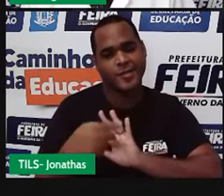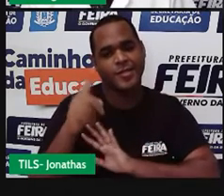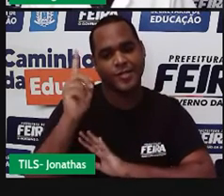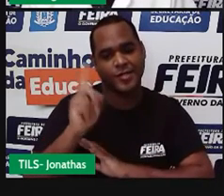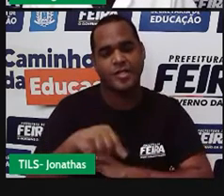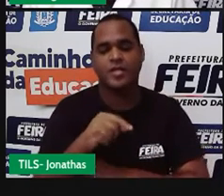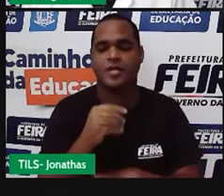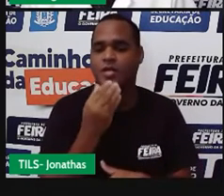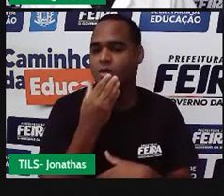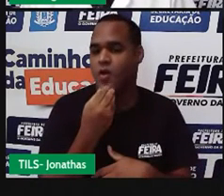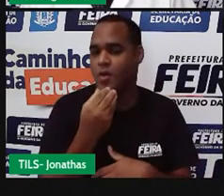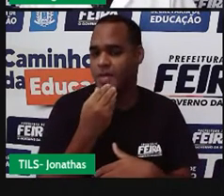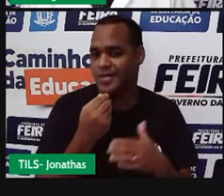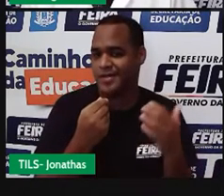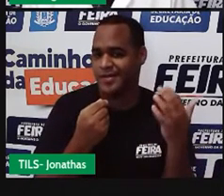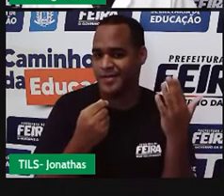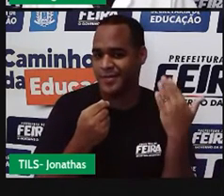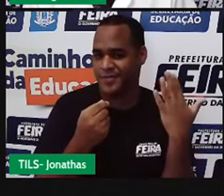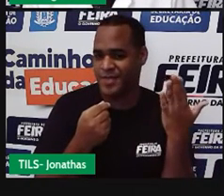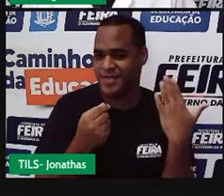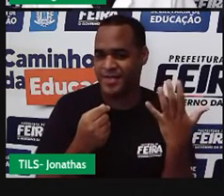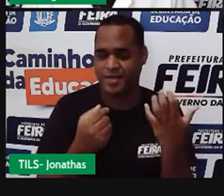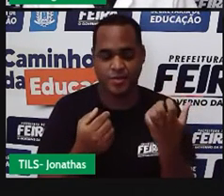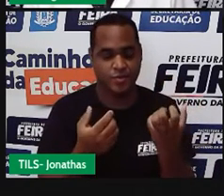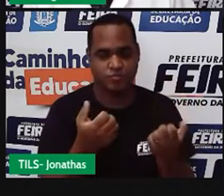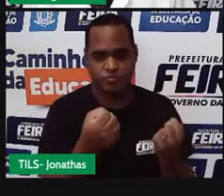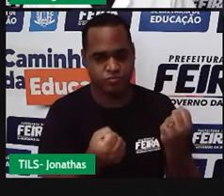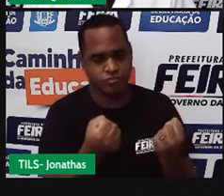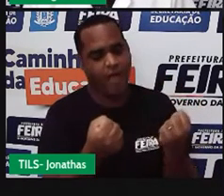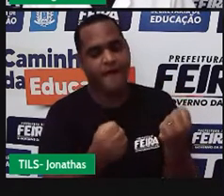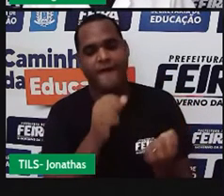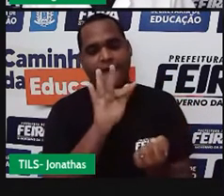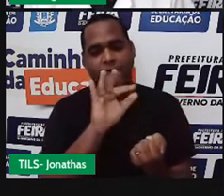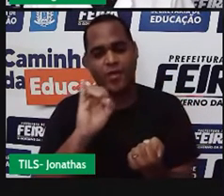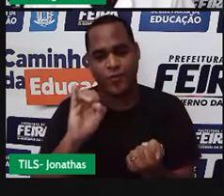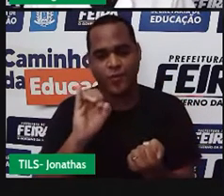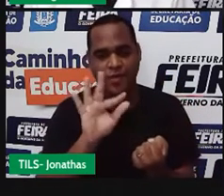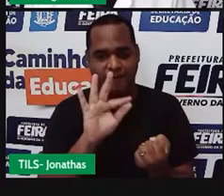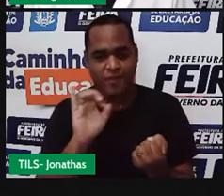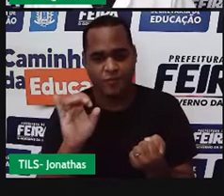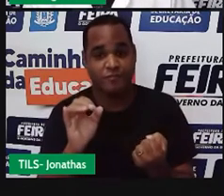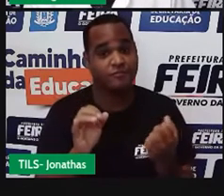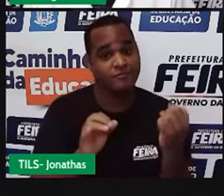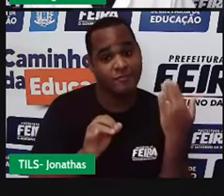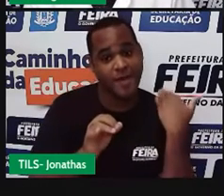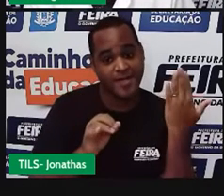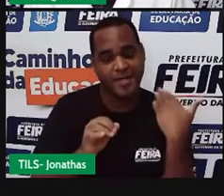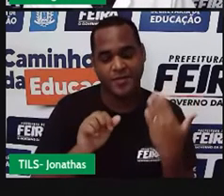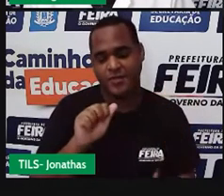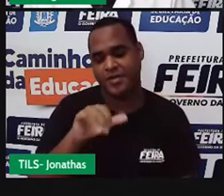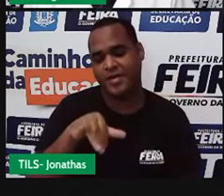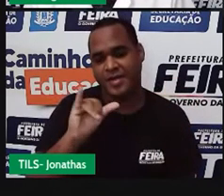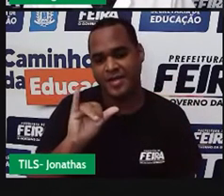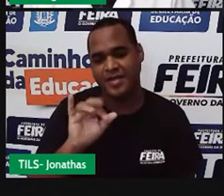Ao grande atleta automobilista, né? A Ayrton Senna é